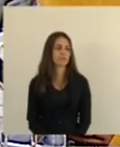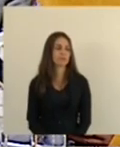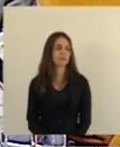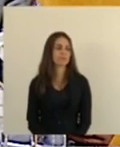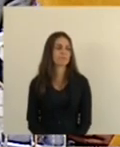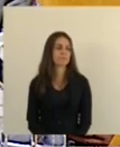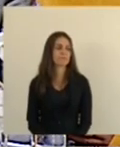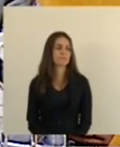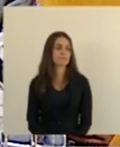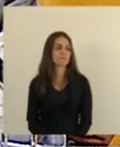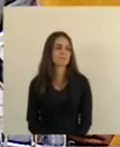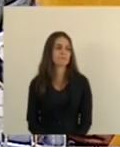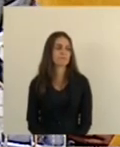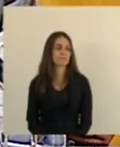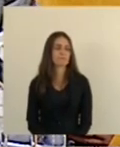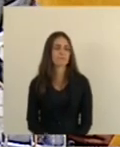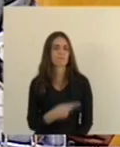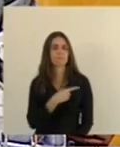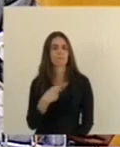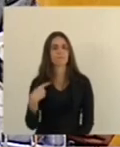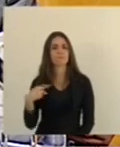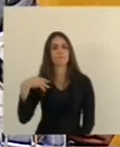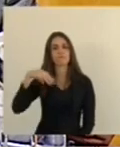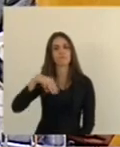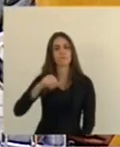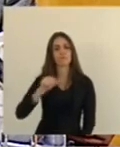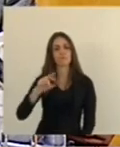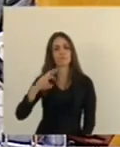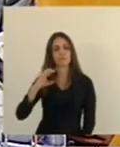deputado pastor marcos mansur